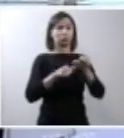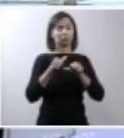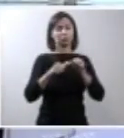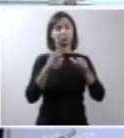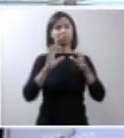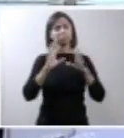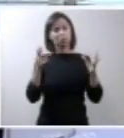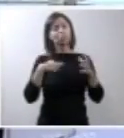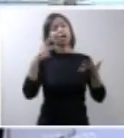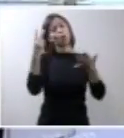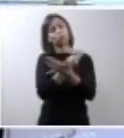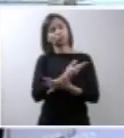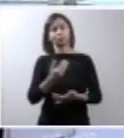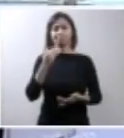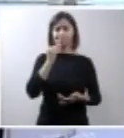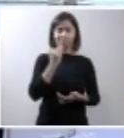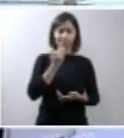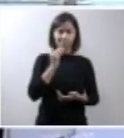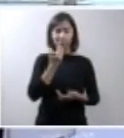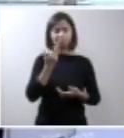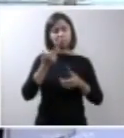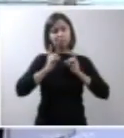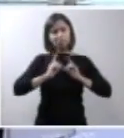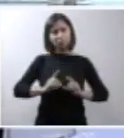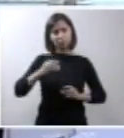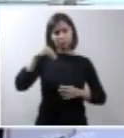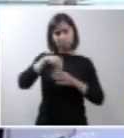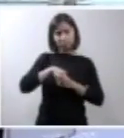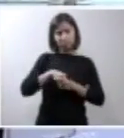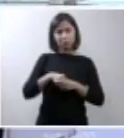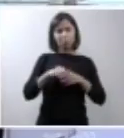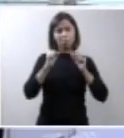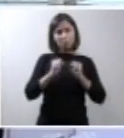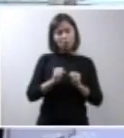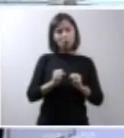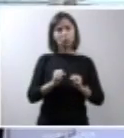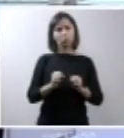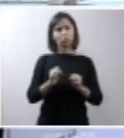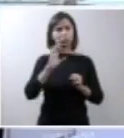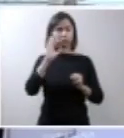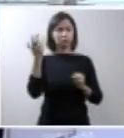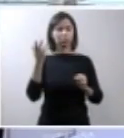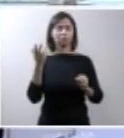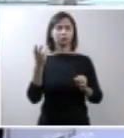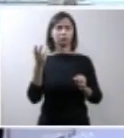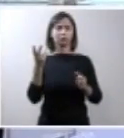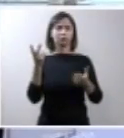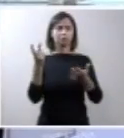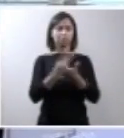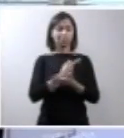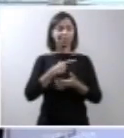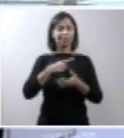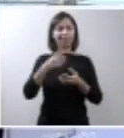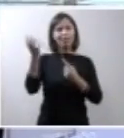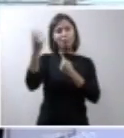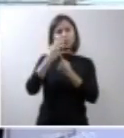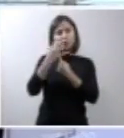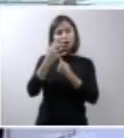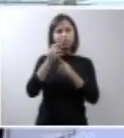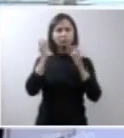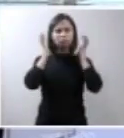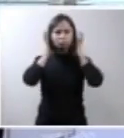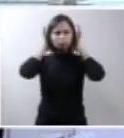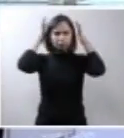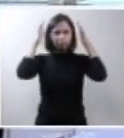a malformações que ocorram sejam esses agressores para esse sistema nervoso central